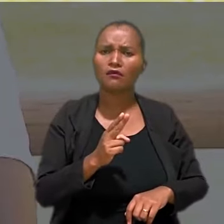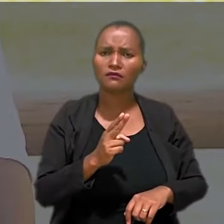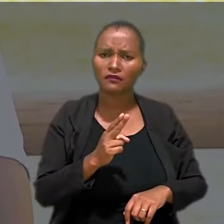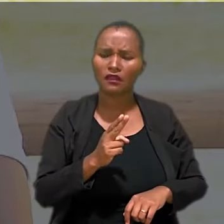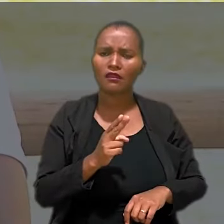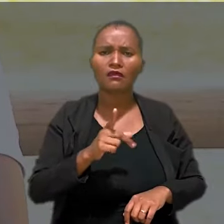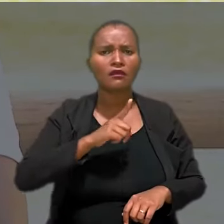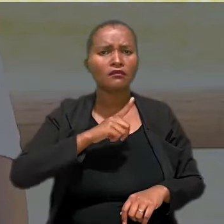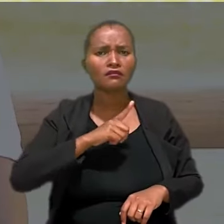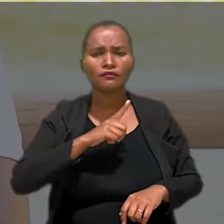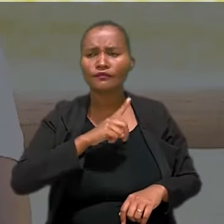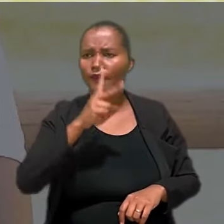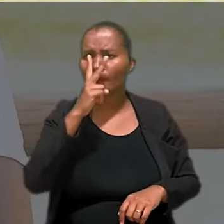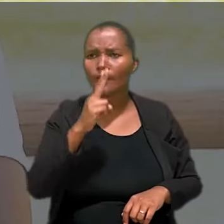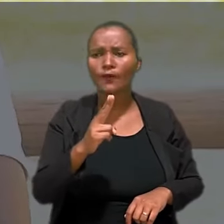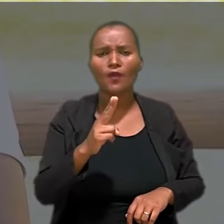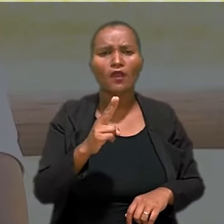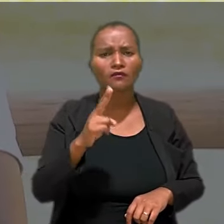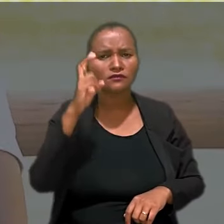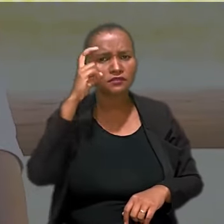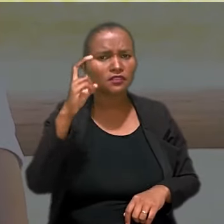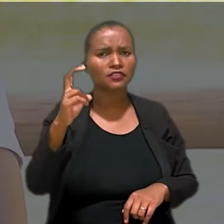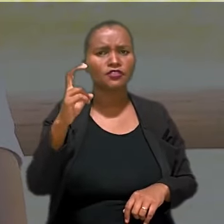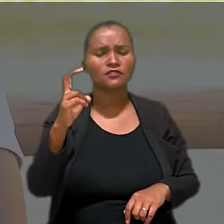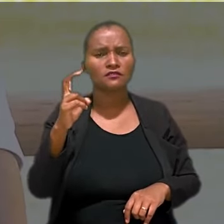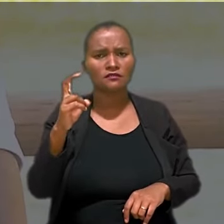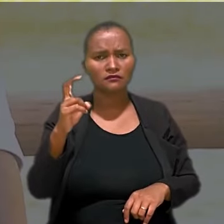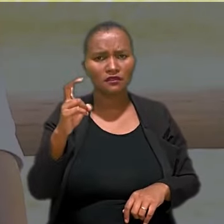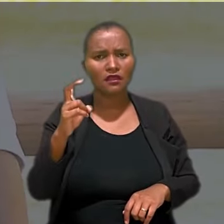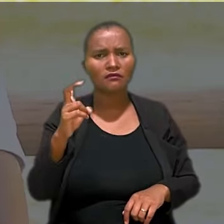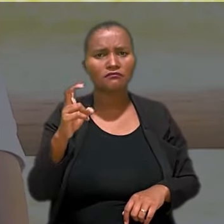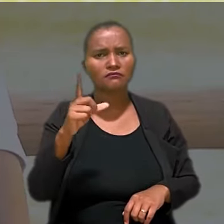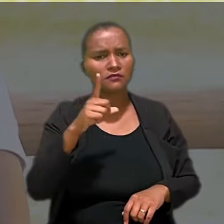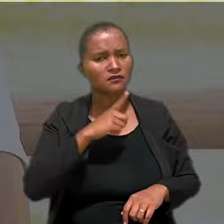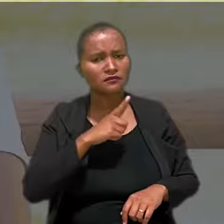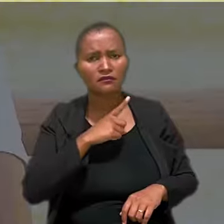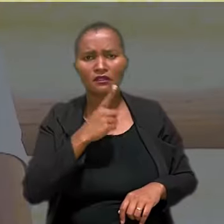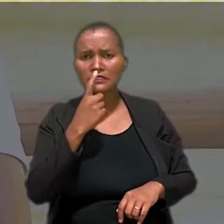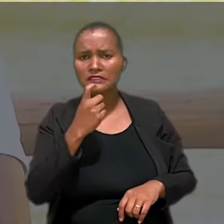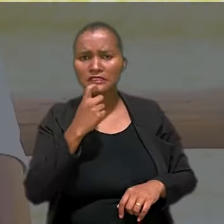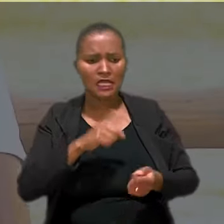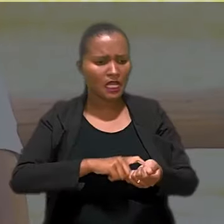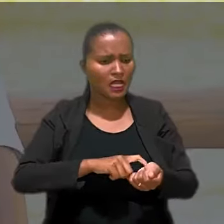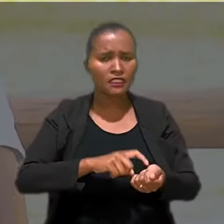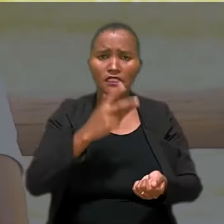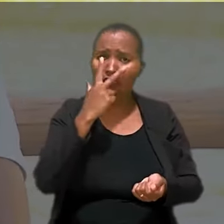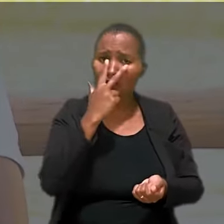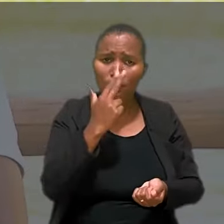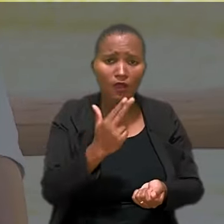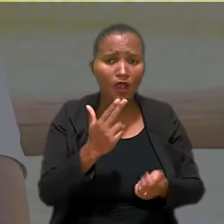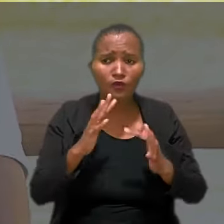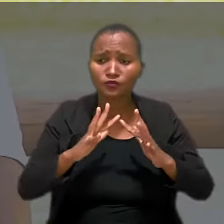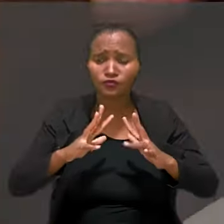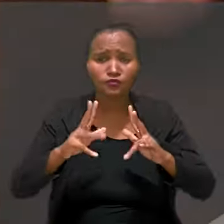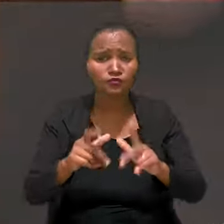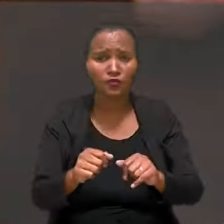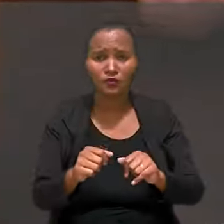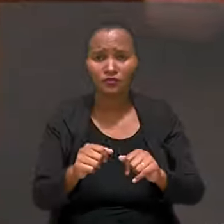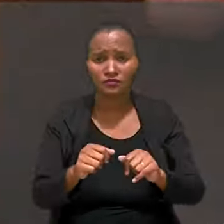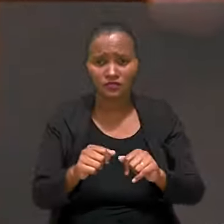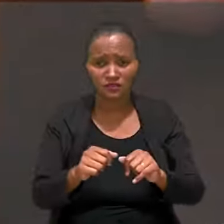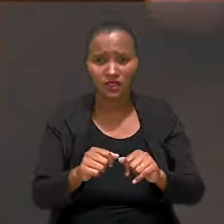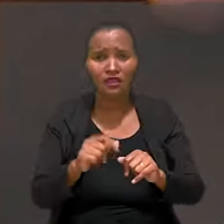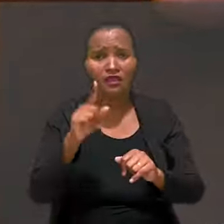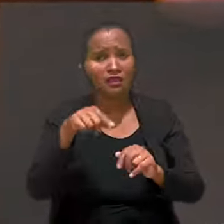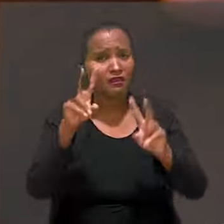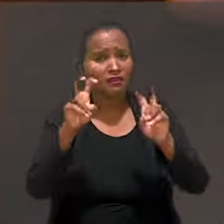de todos. Ele tem a mesma inteligência, o mesmo sangue, corre nas veias